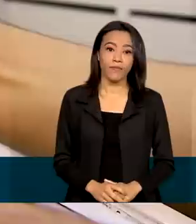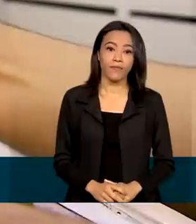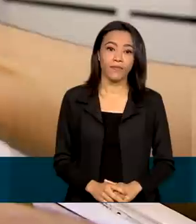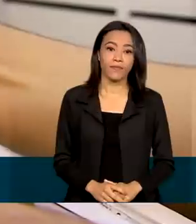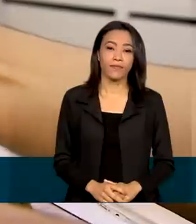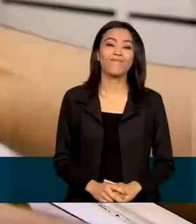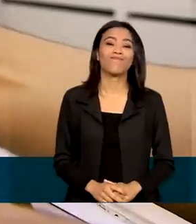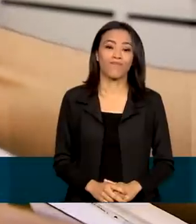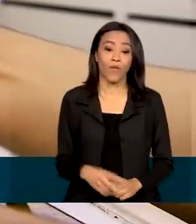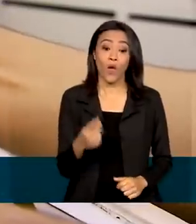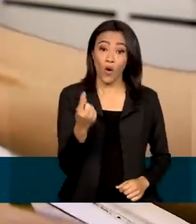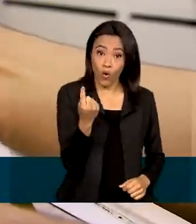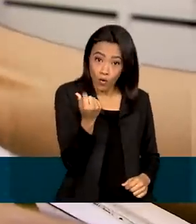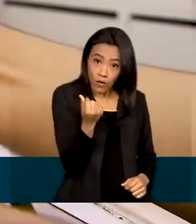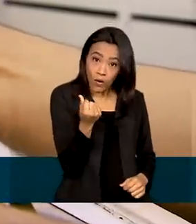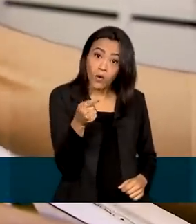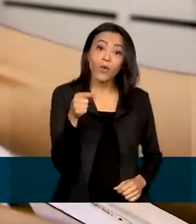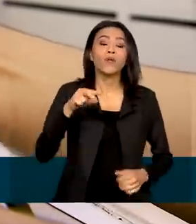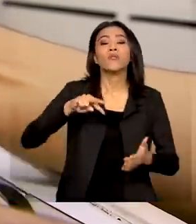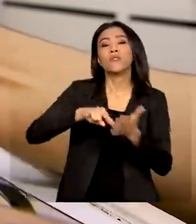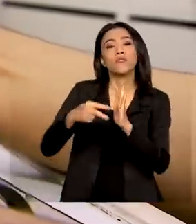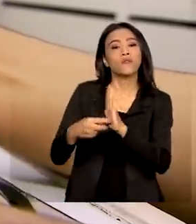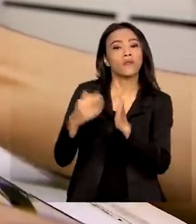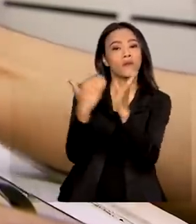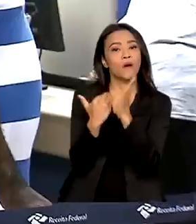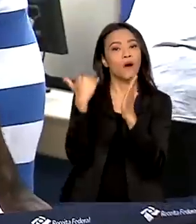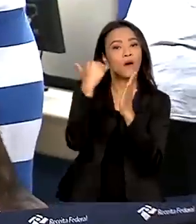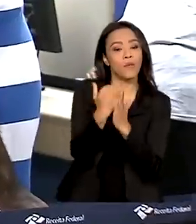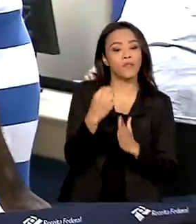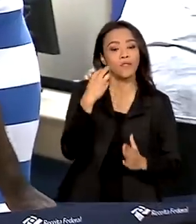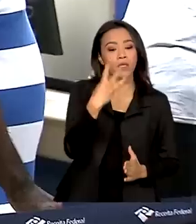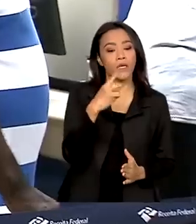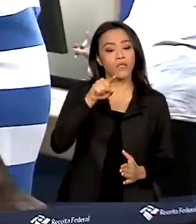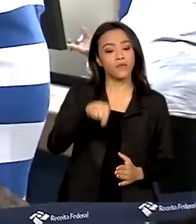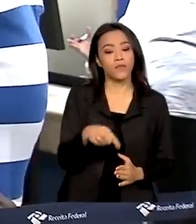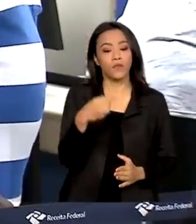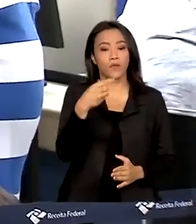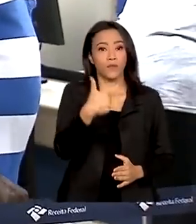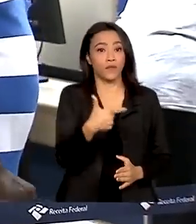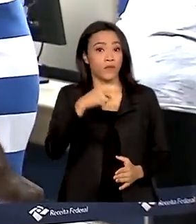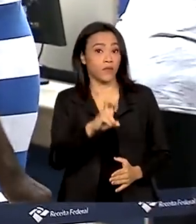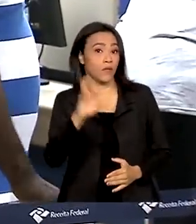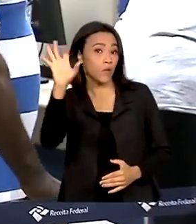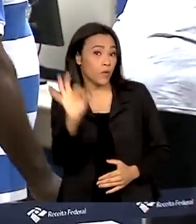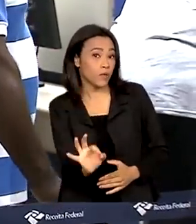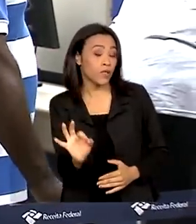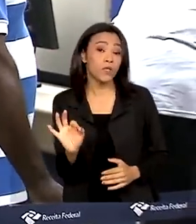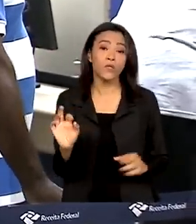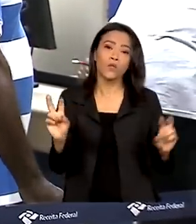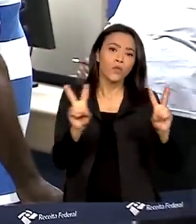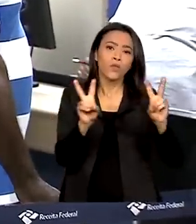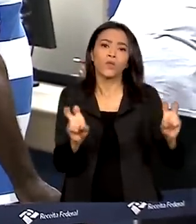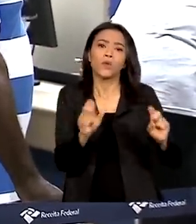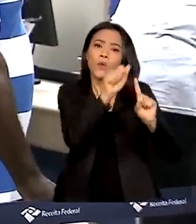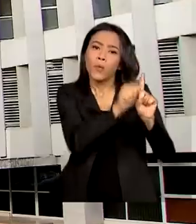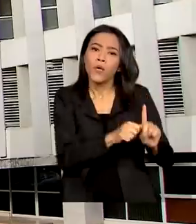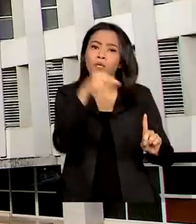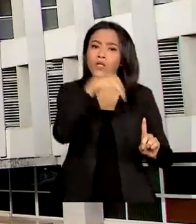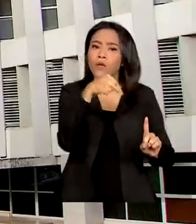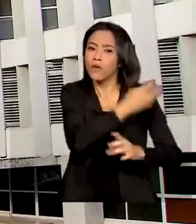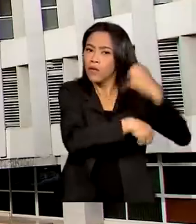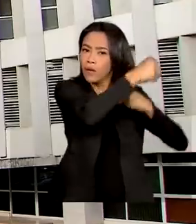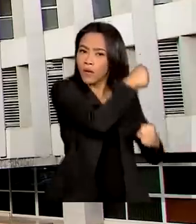O valor representa acréscimo de 3,25% em relação a novembro do ano